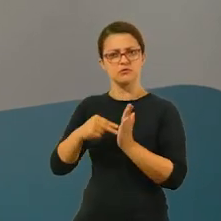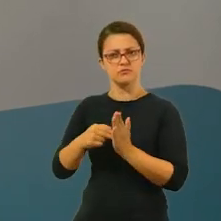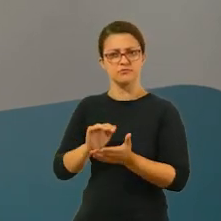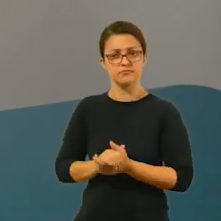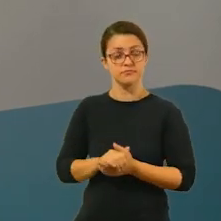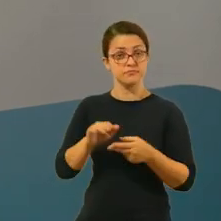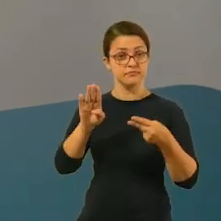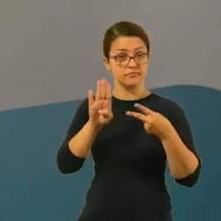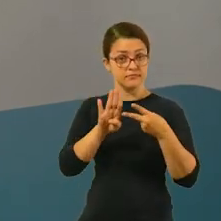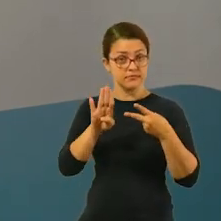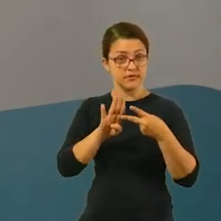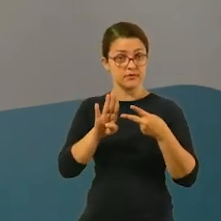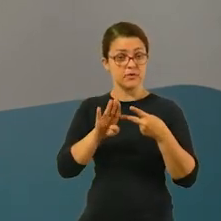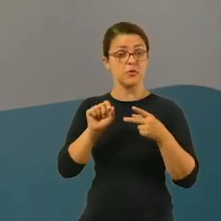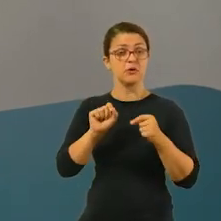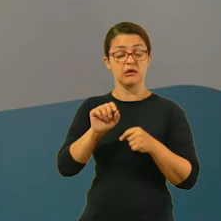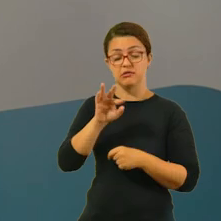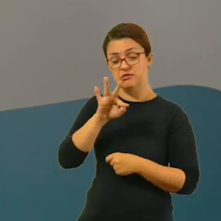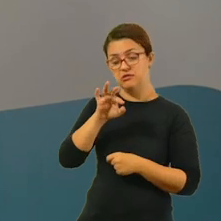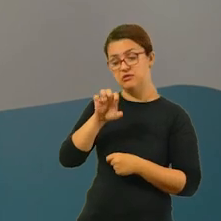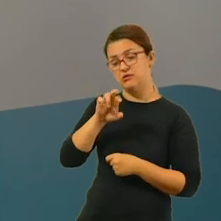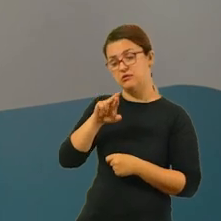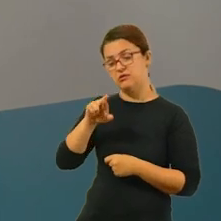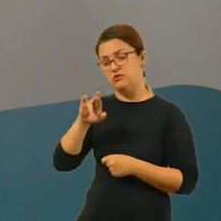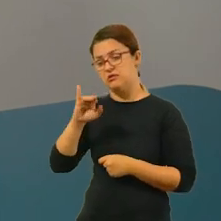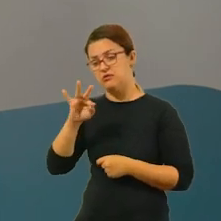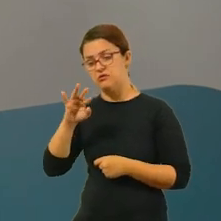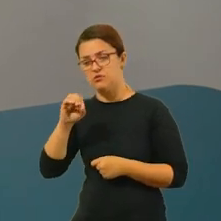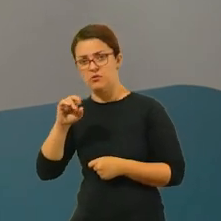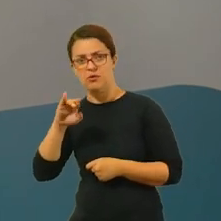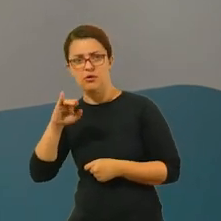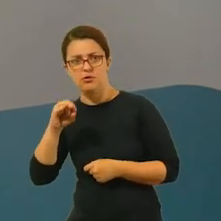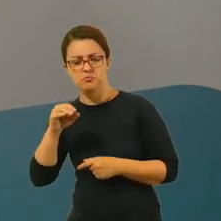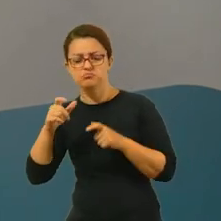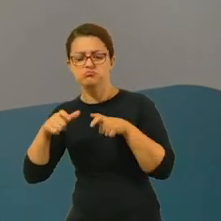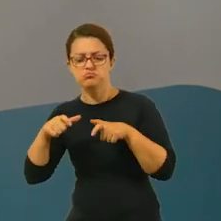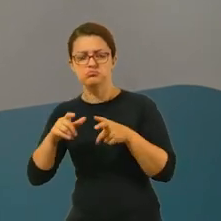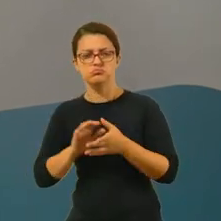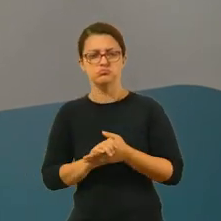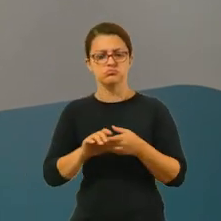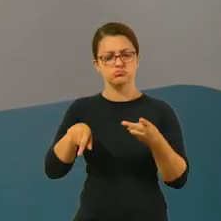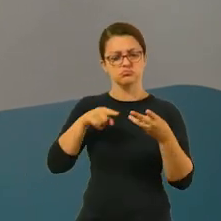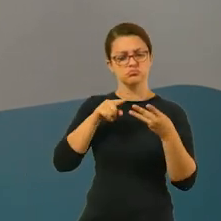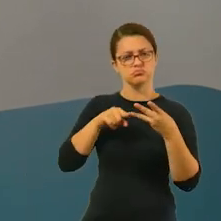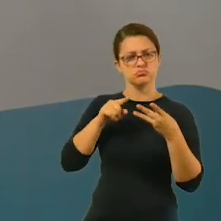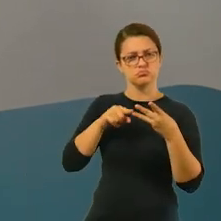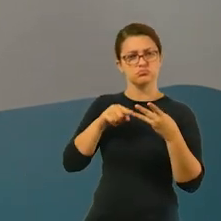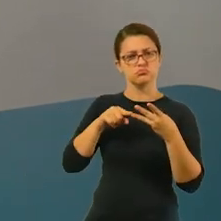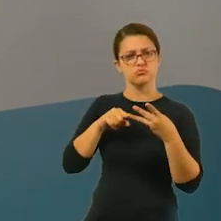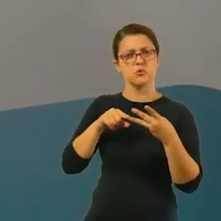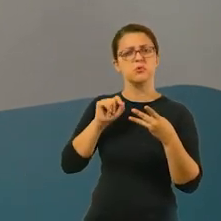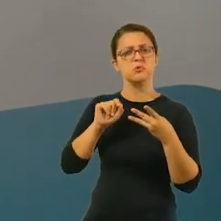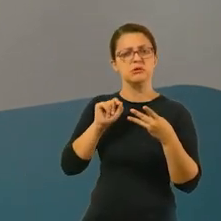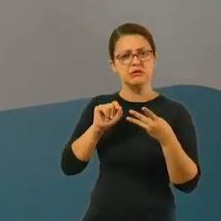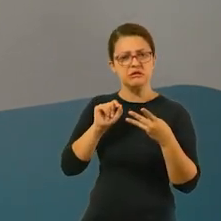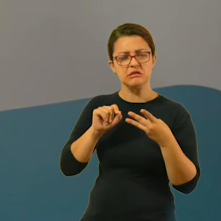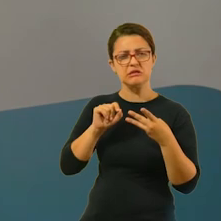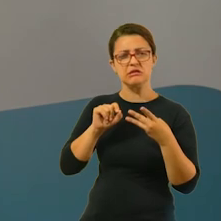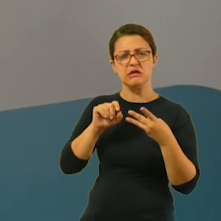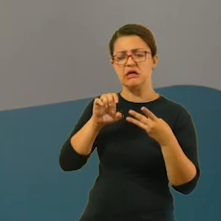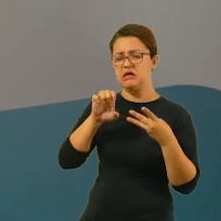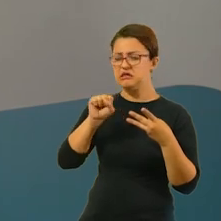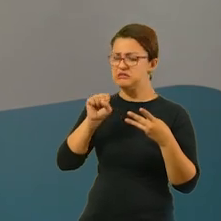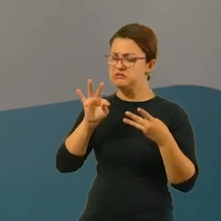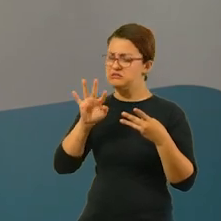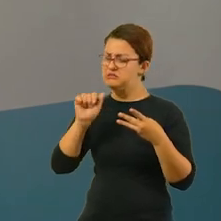vocês irão responder o que é território. E na letra C, vocês irão responder o que é estado e quais são os